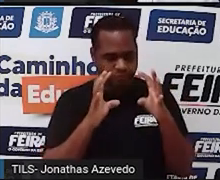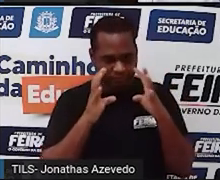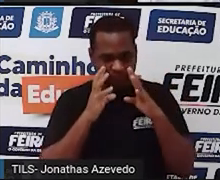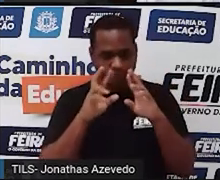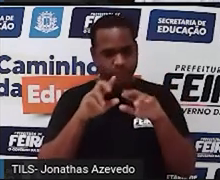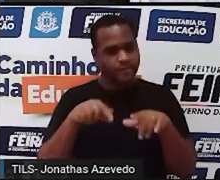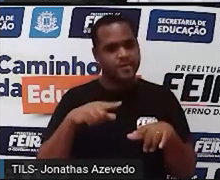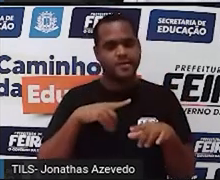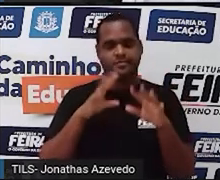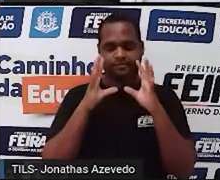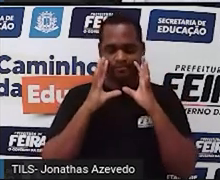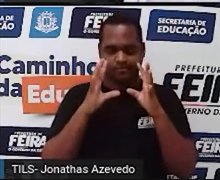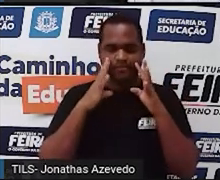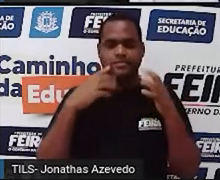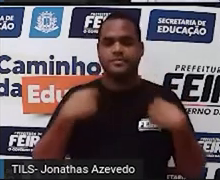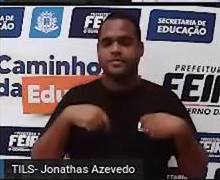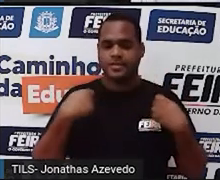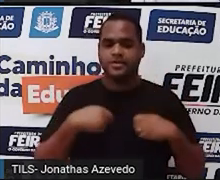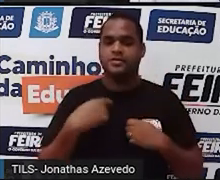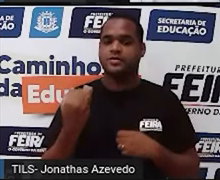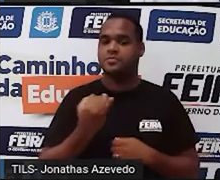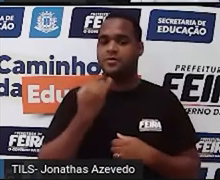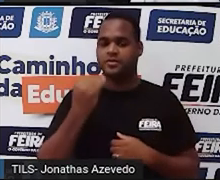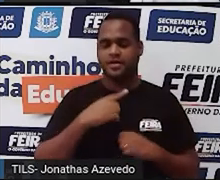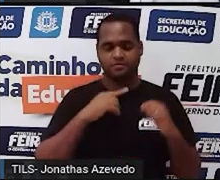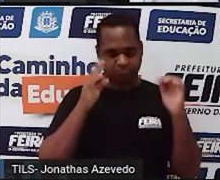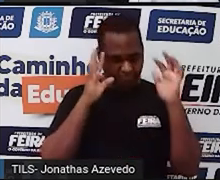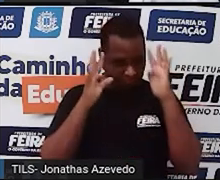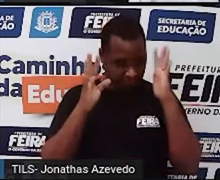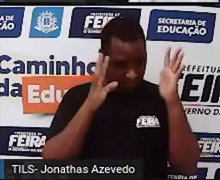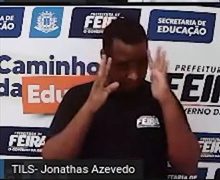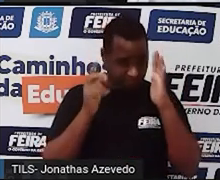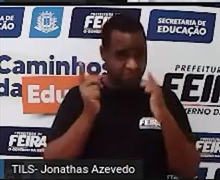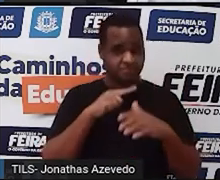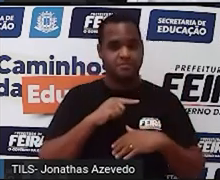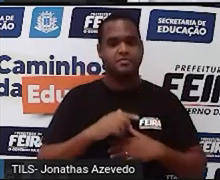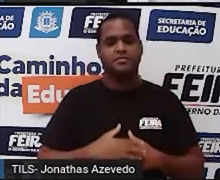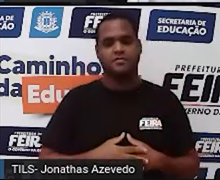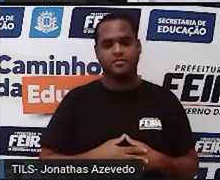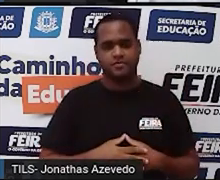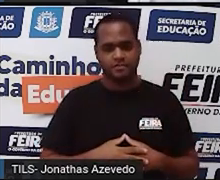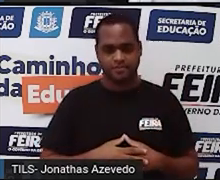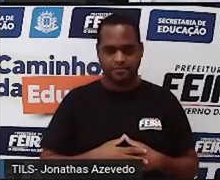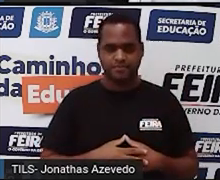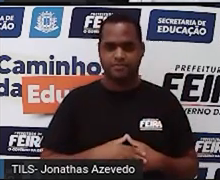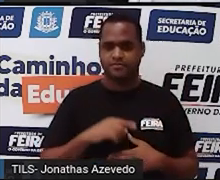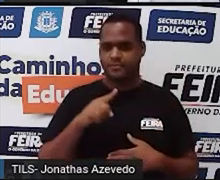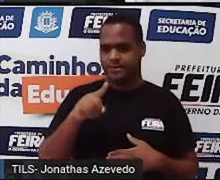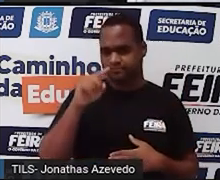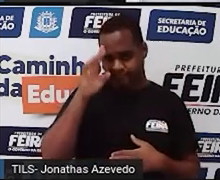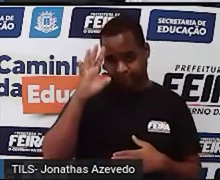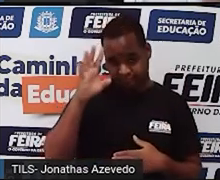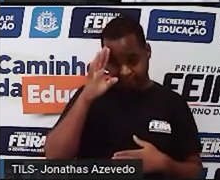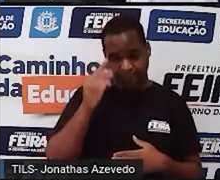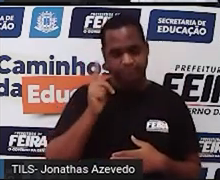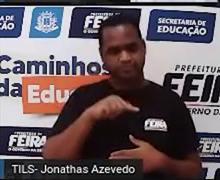o máximo da atenção, o máximo do raciocínio, certo? Que a gente vai raciocinar agora.